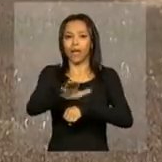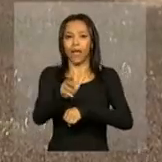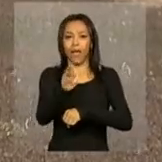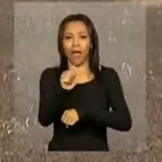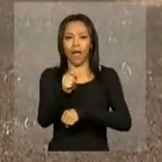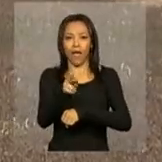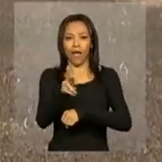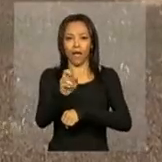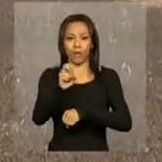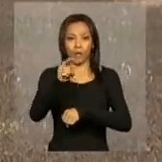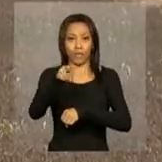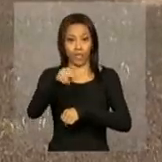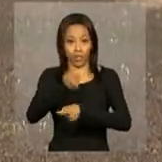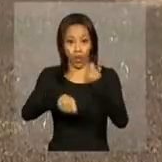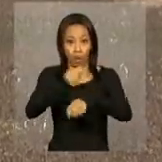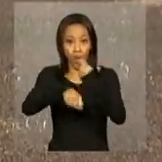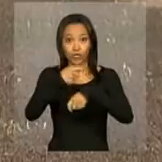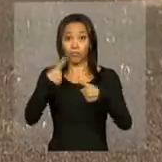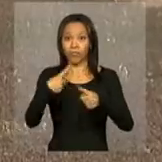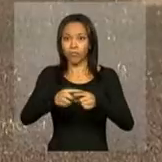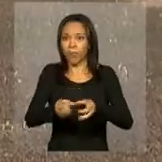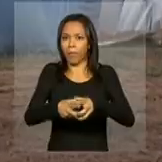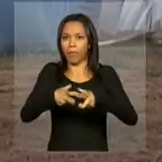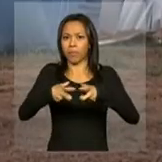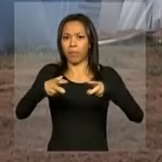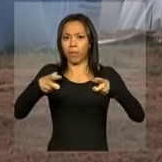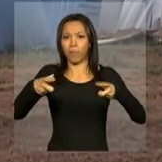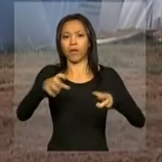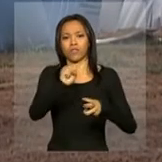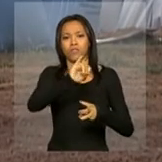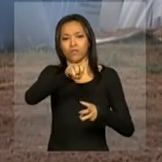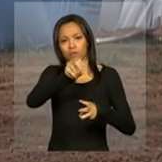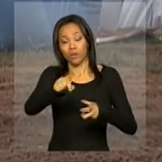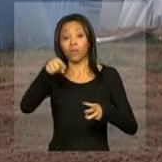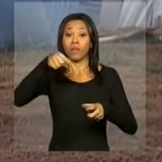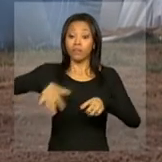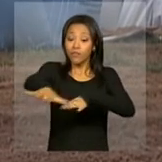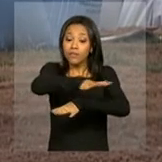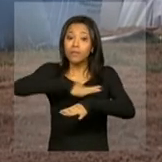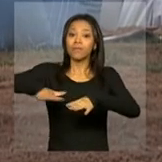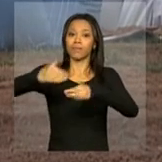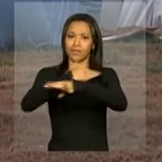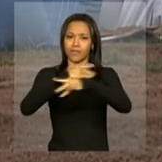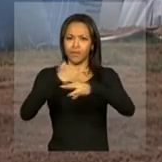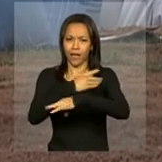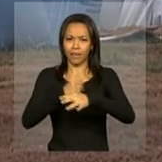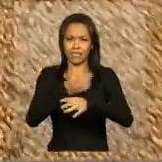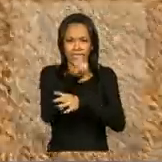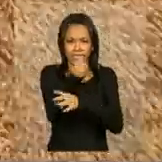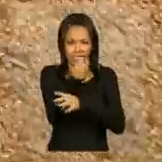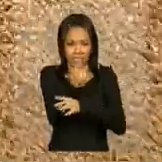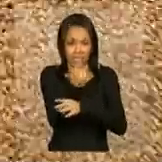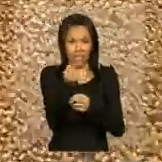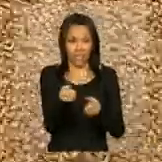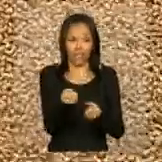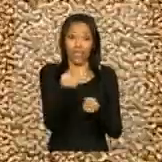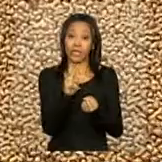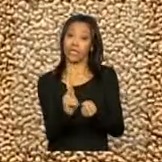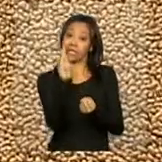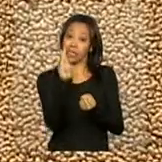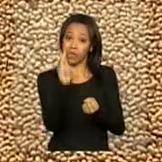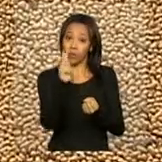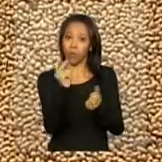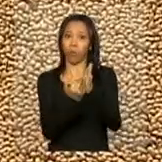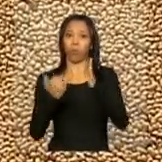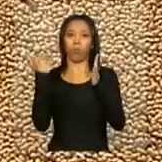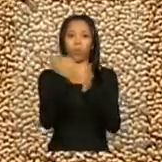reconhecido como o maior produtor mundial de soja. Na cidade, a saca do grão, de 60 quilos, alcançou o preço de